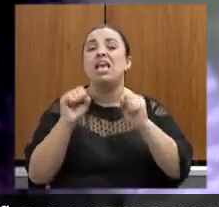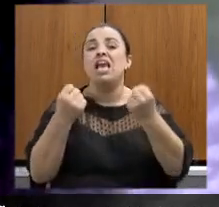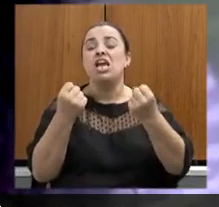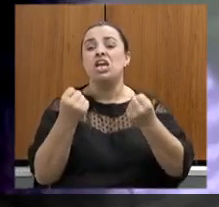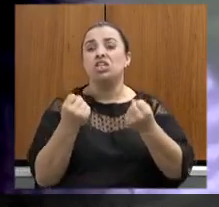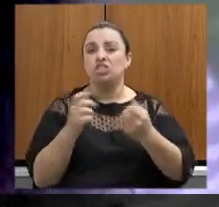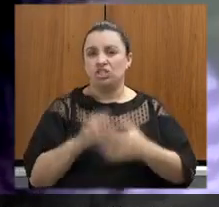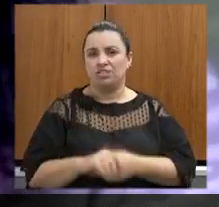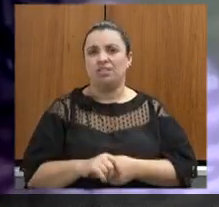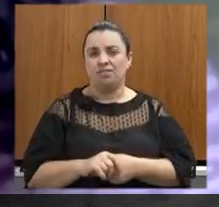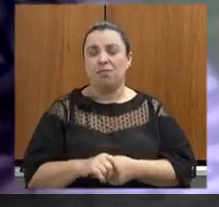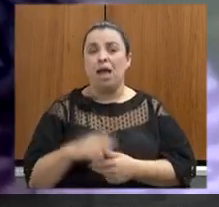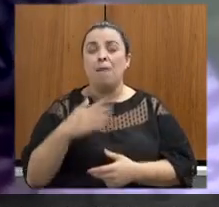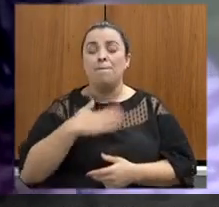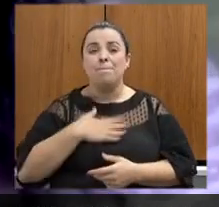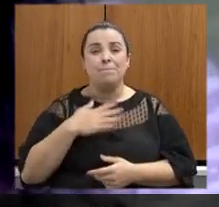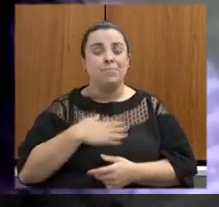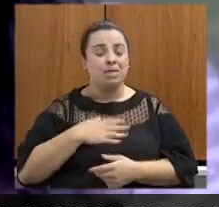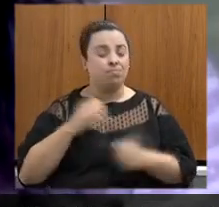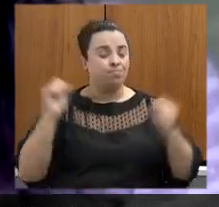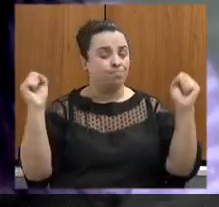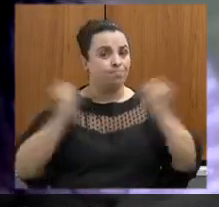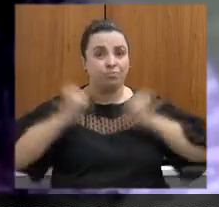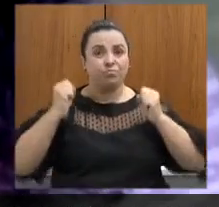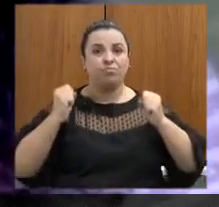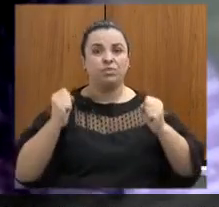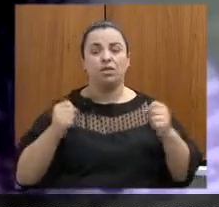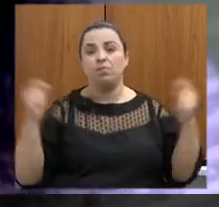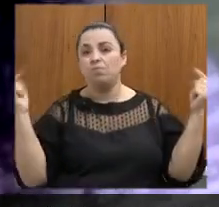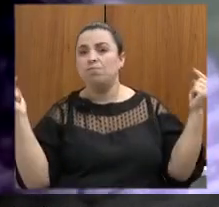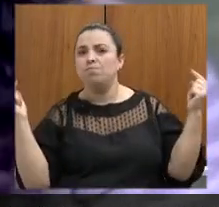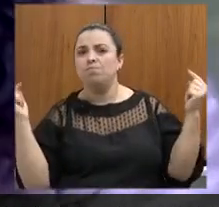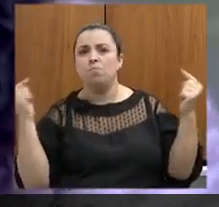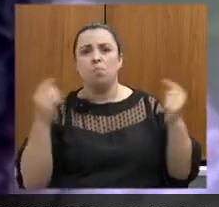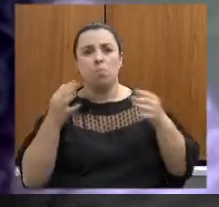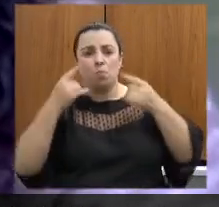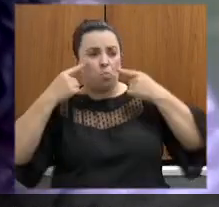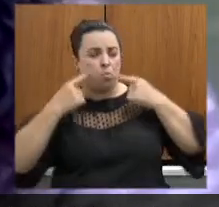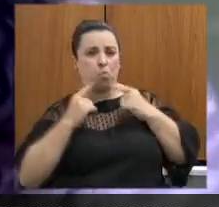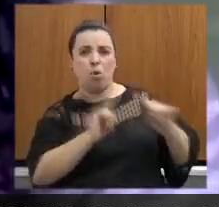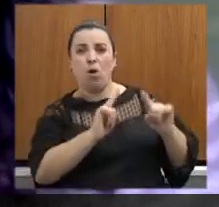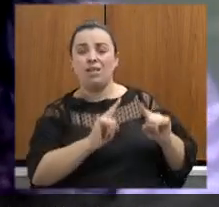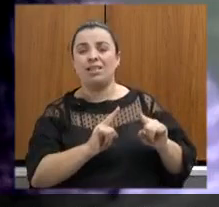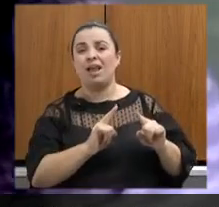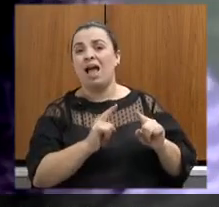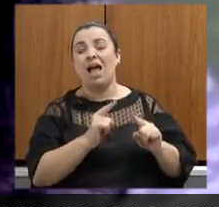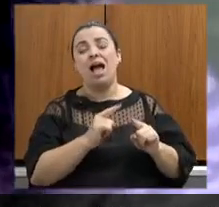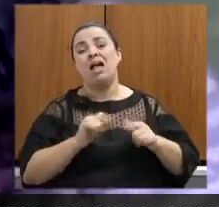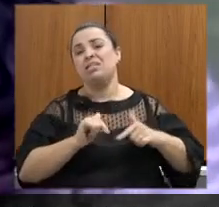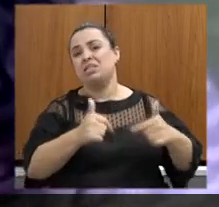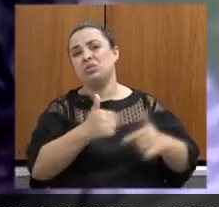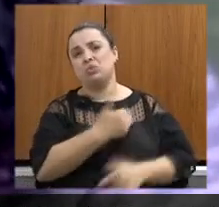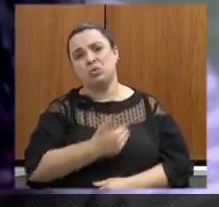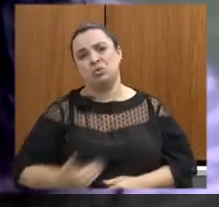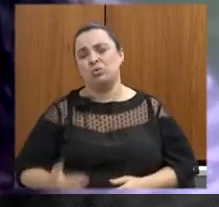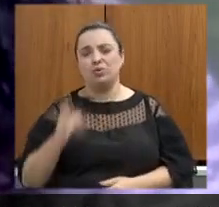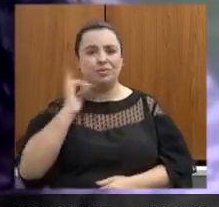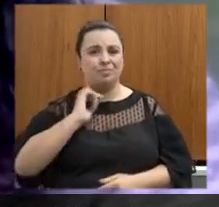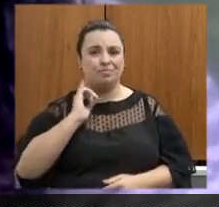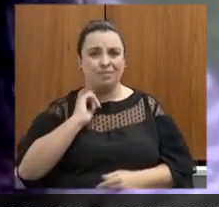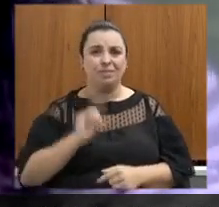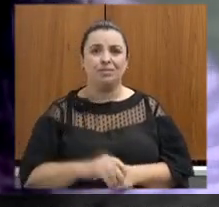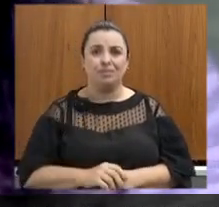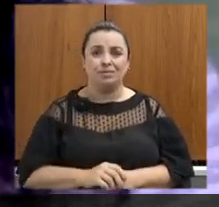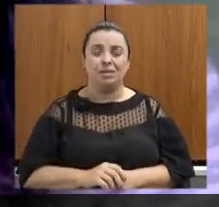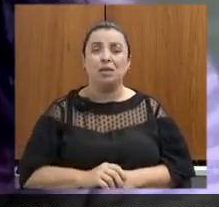indignação e o meu repúdio às ações do governo do Estado de Minas em relação especialmente com o recorte